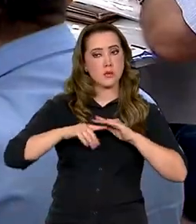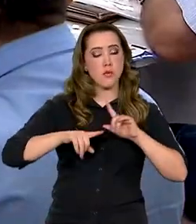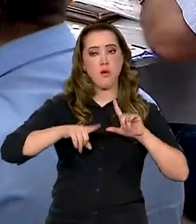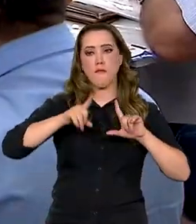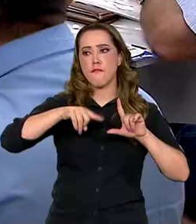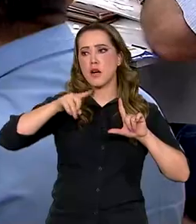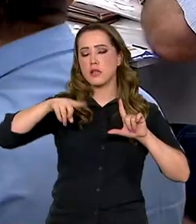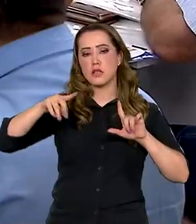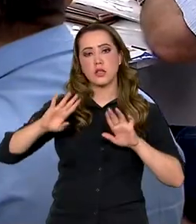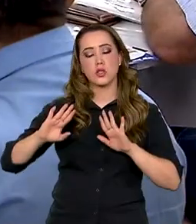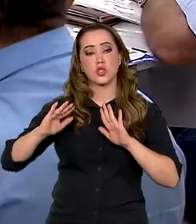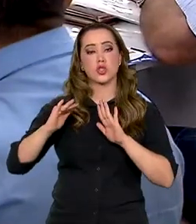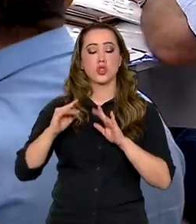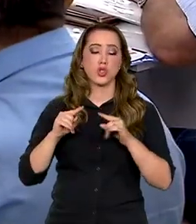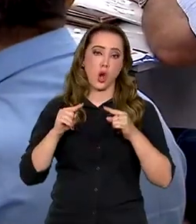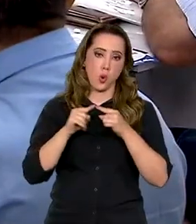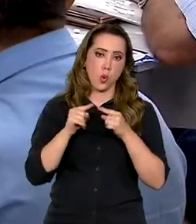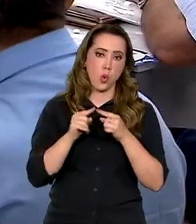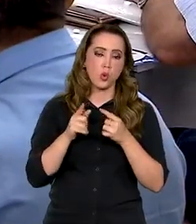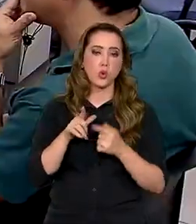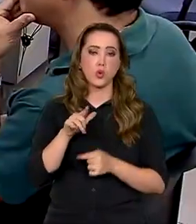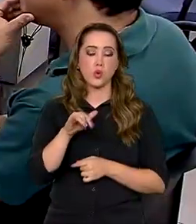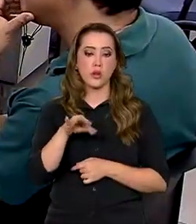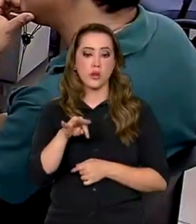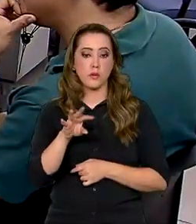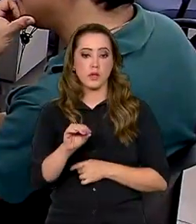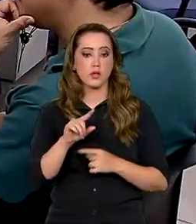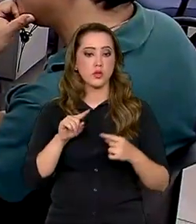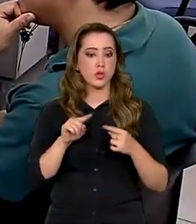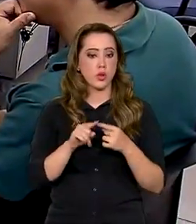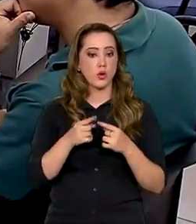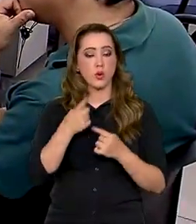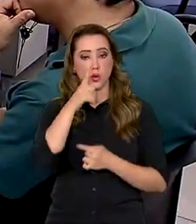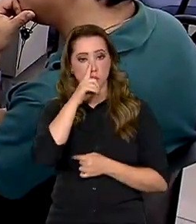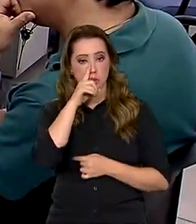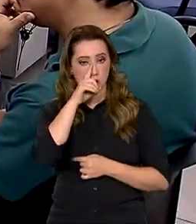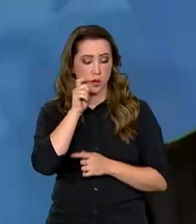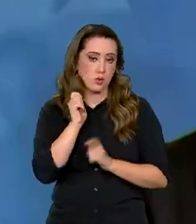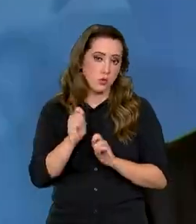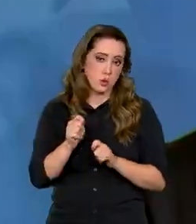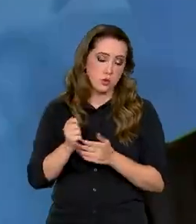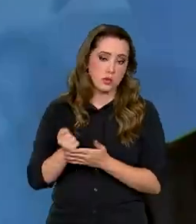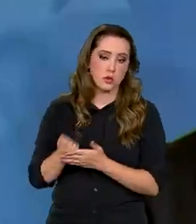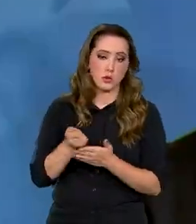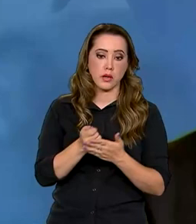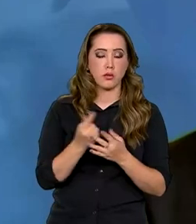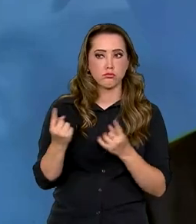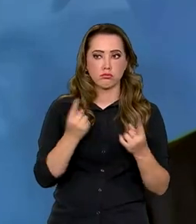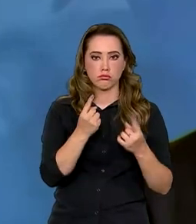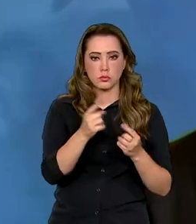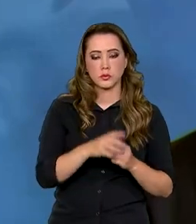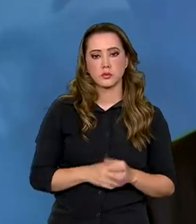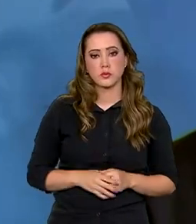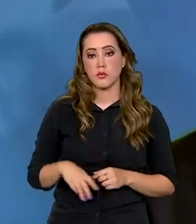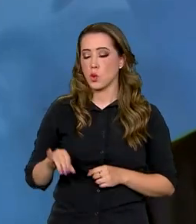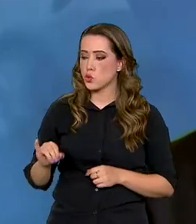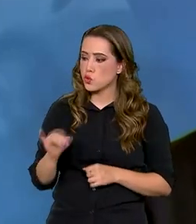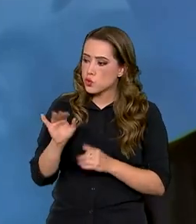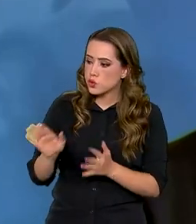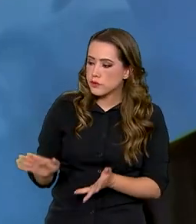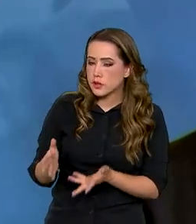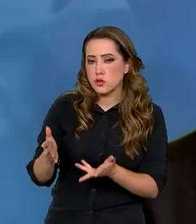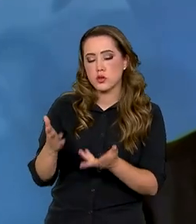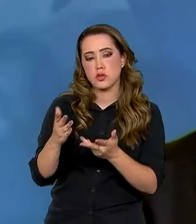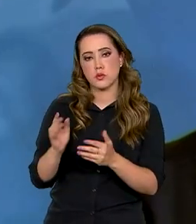variar de acordo com o limite disponível na avaliação de risco de crédito. Juros que vai estimular o